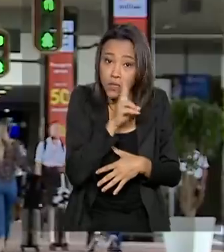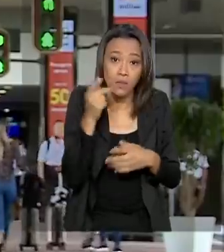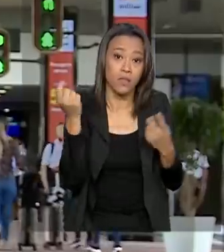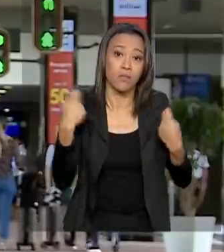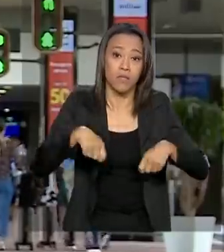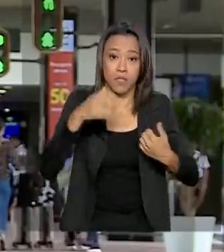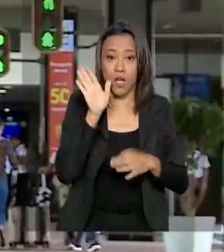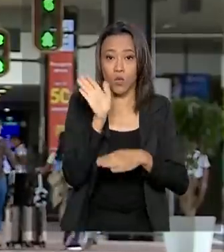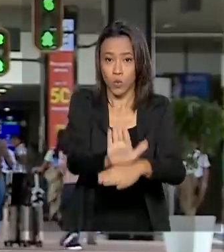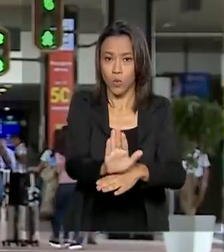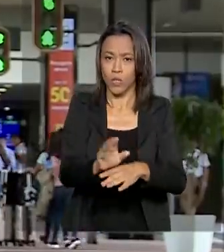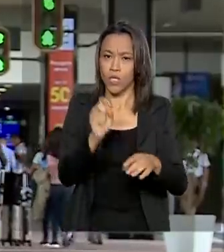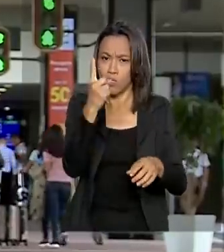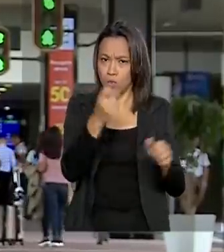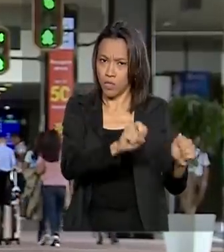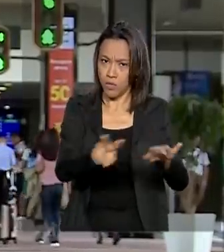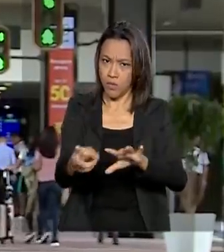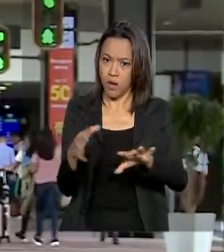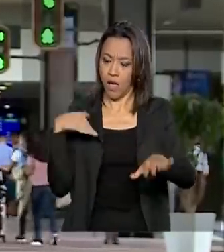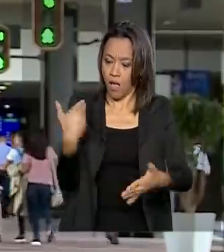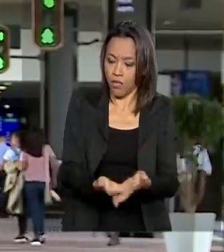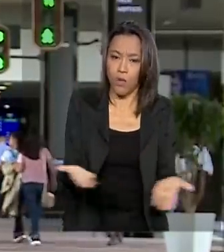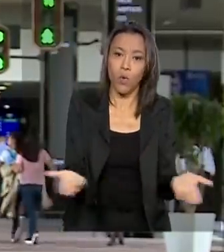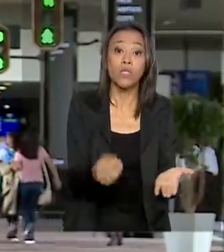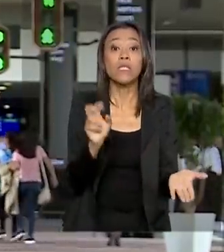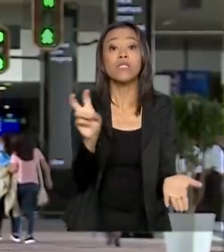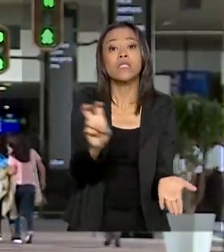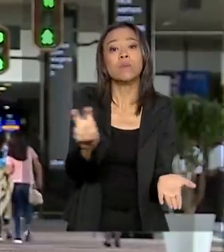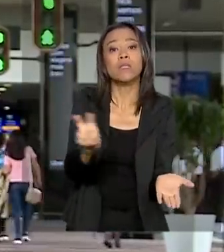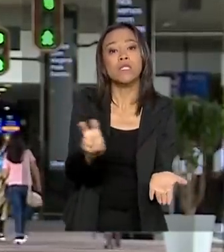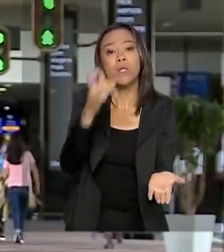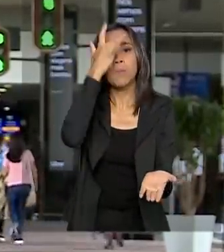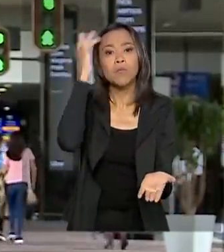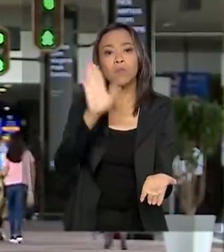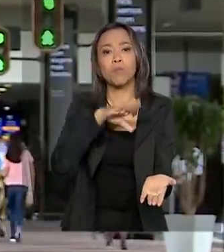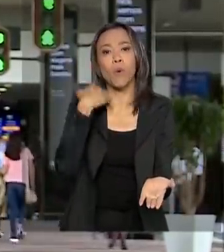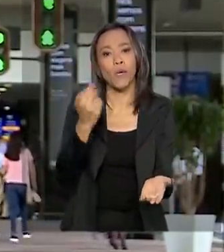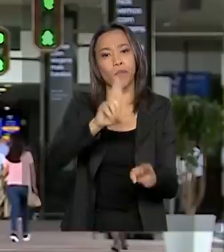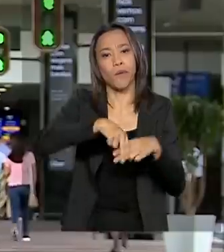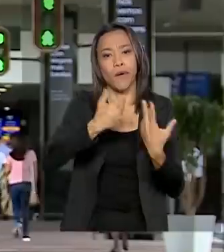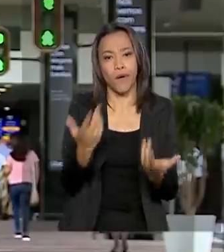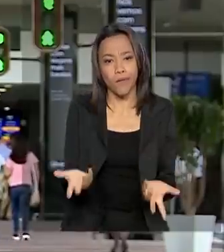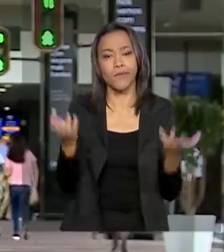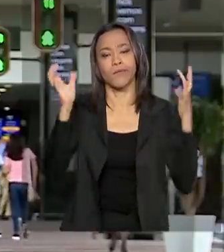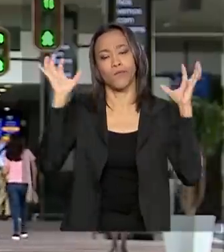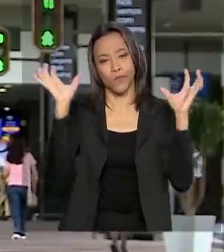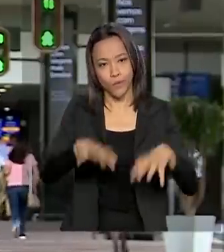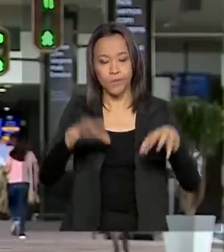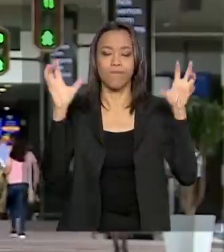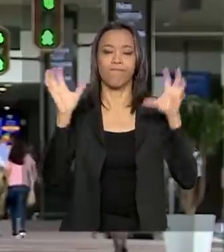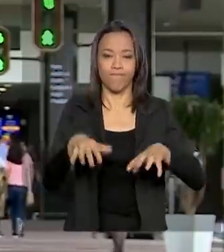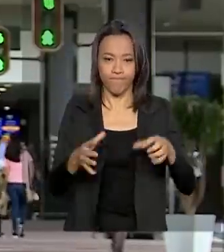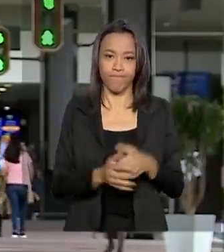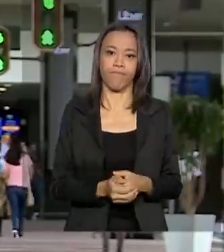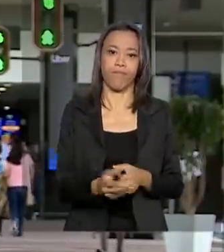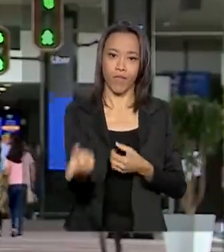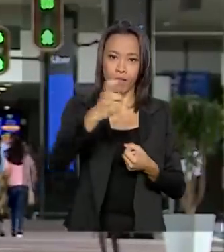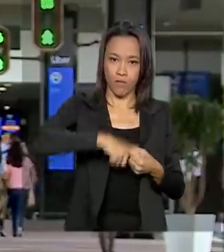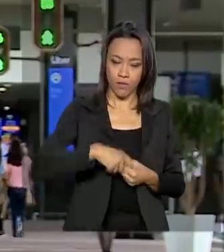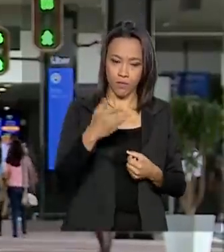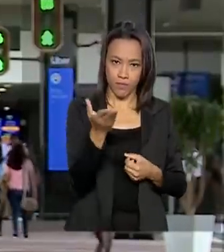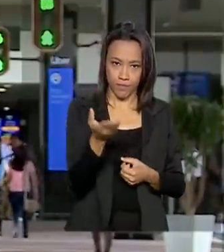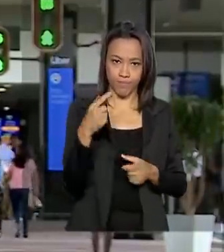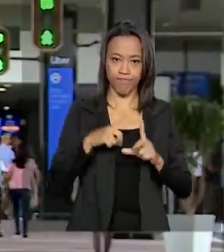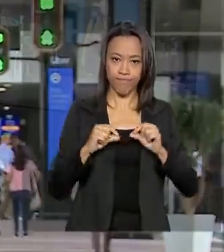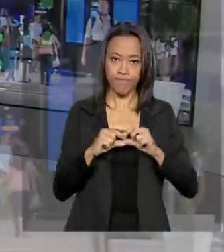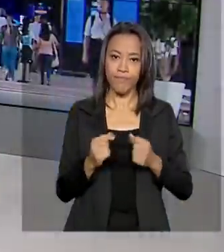passada para cá, pelo menos 55 pessoas morreram em decorrência dessas fortes chuvas. Renata, voltamos com você aí em